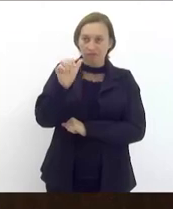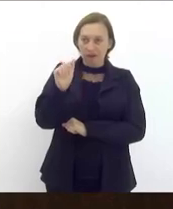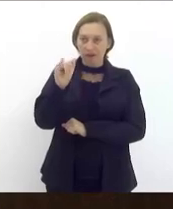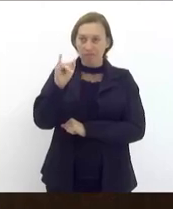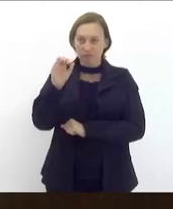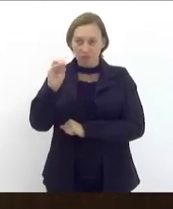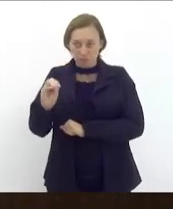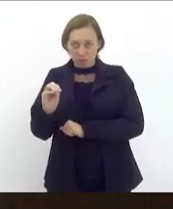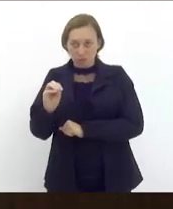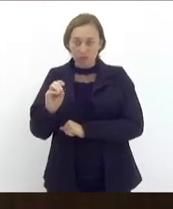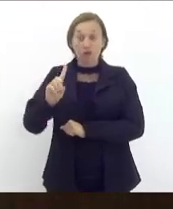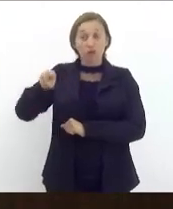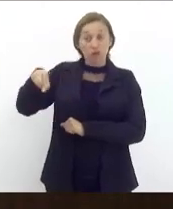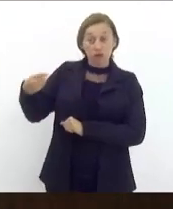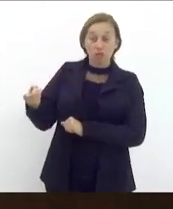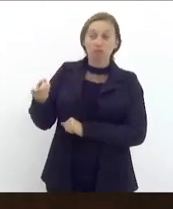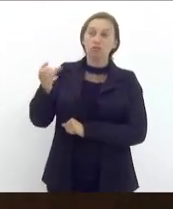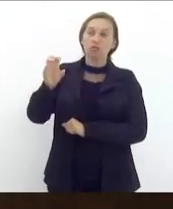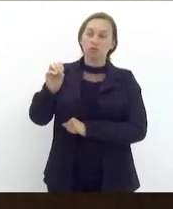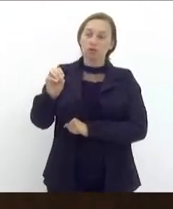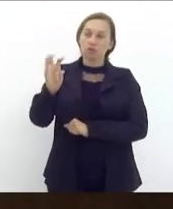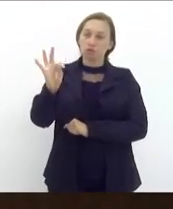e o Otoni